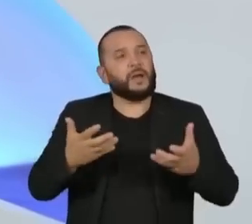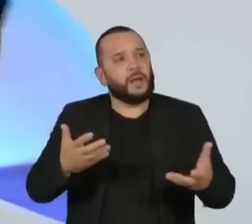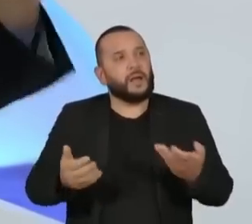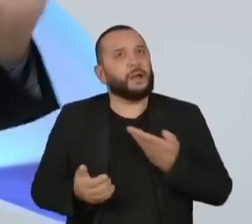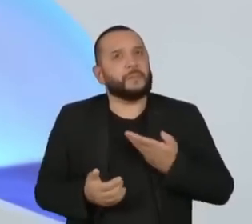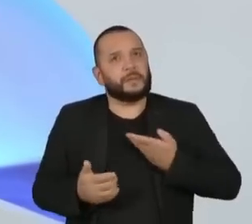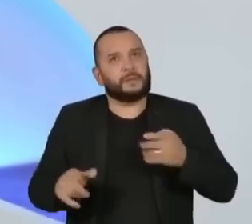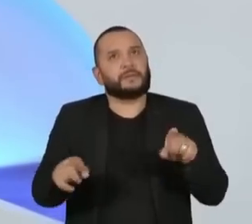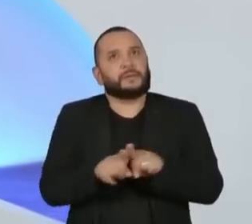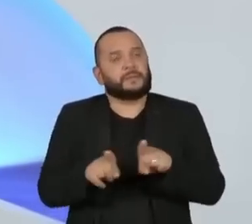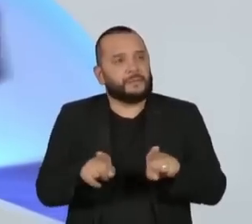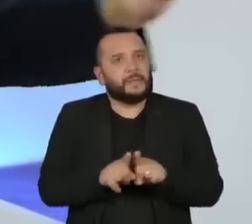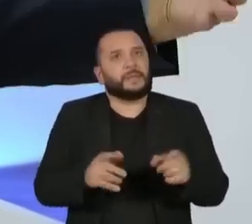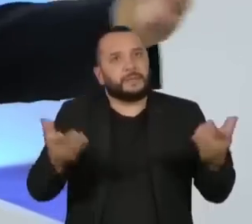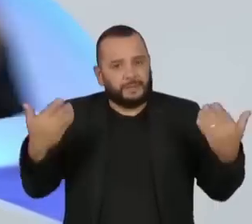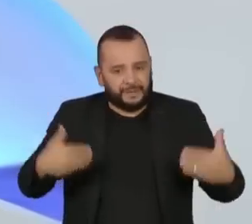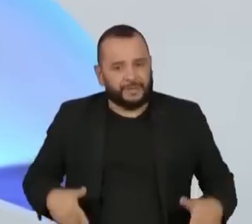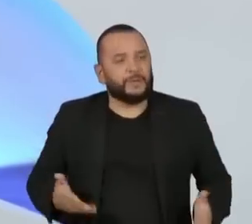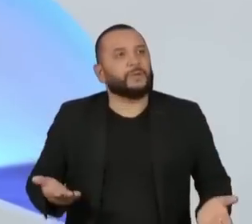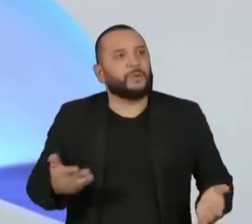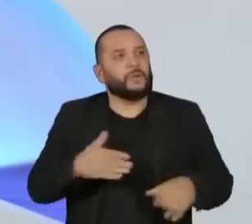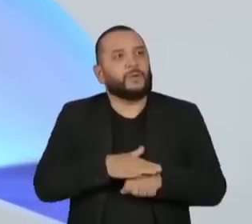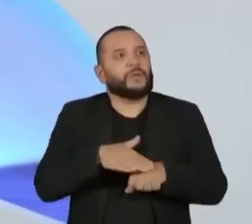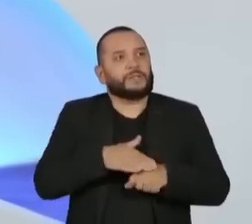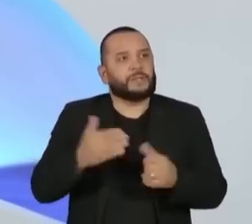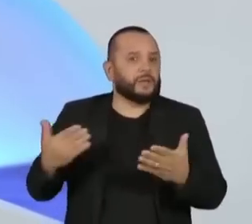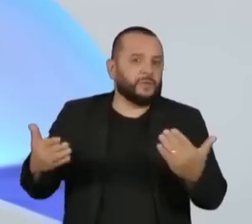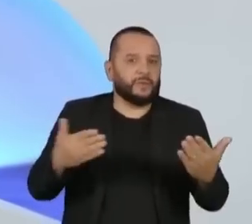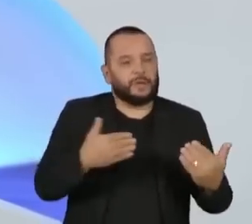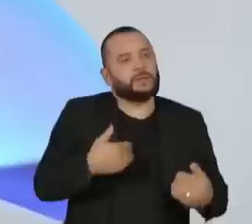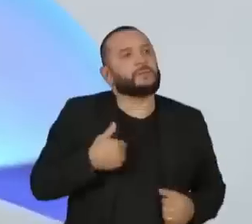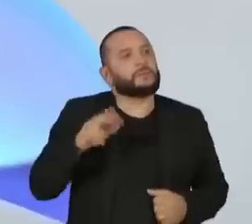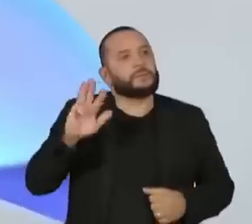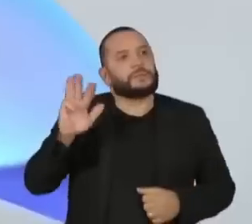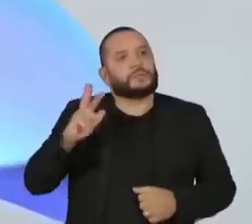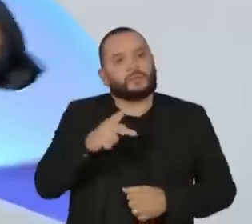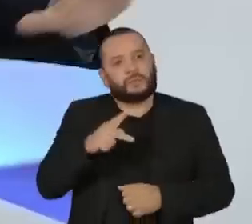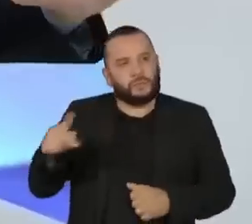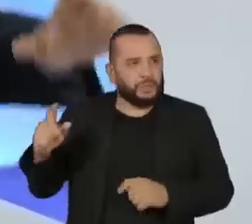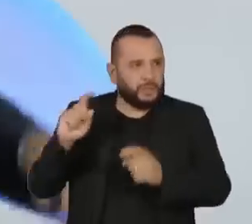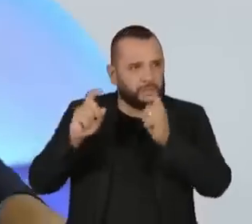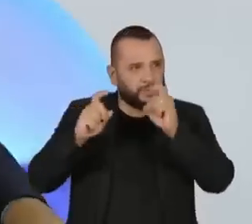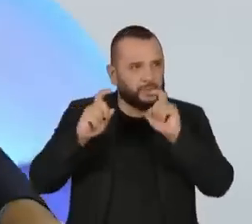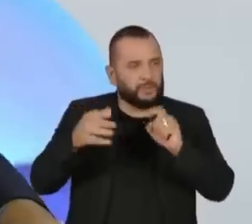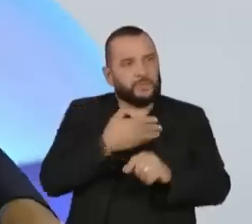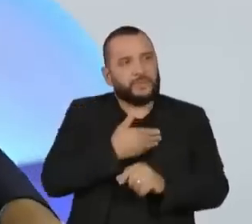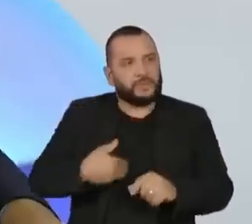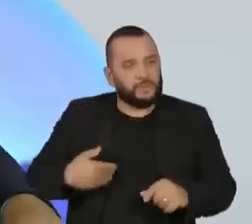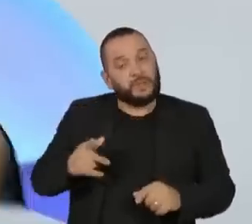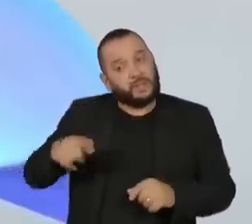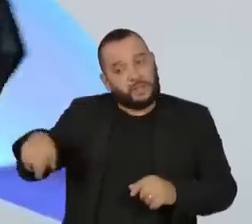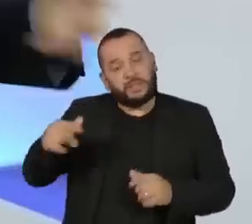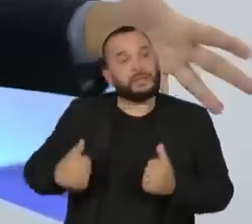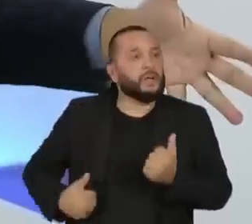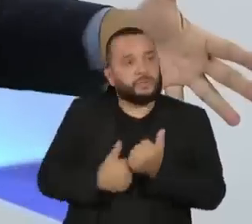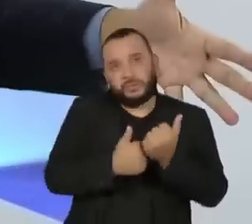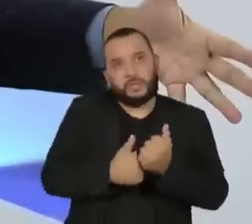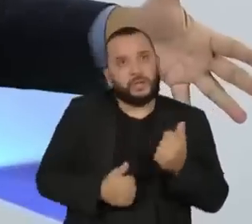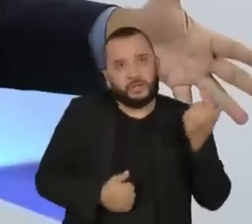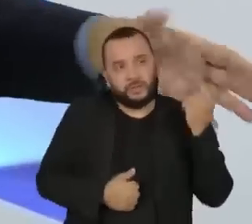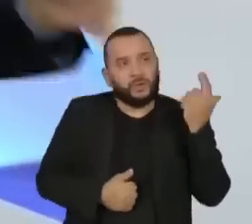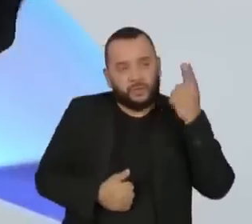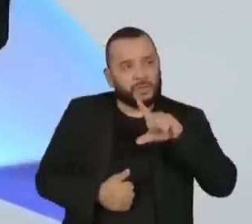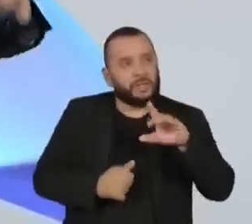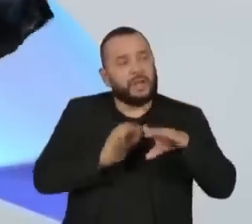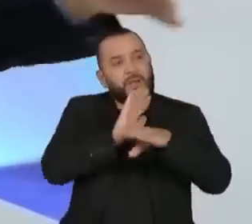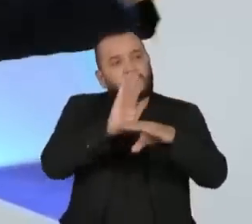deles também, declaro aqui de público, conversar com eles, o presidente Lula vai reunir com os governadores e eles vão nos ajudar muito e a gente vai ajudar